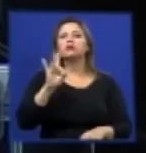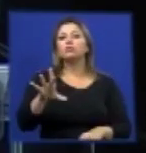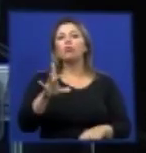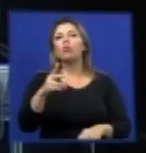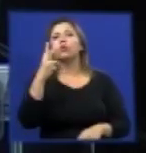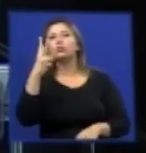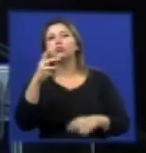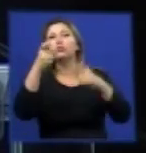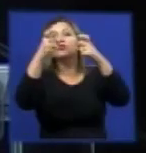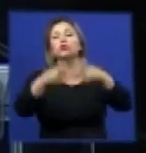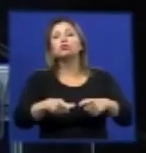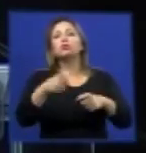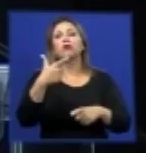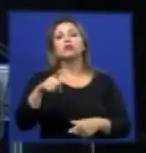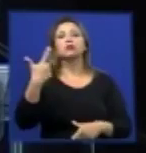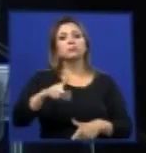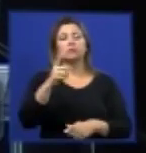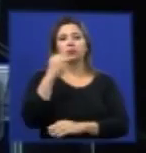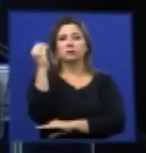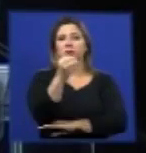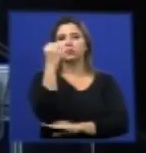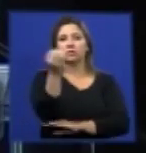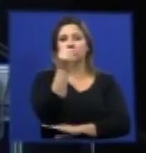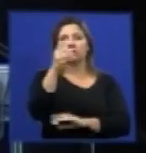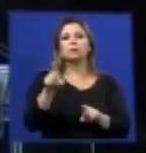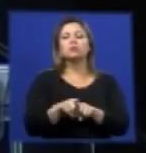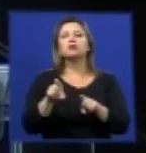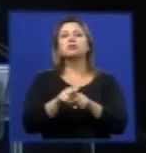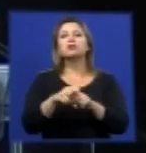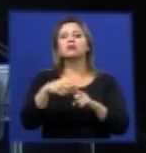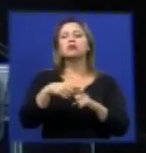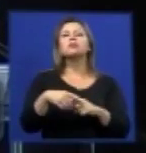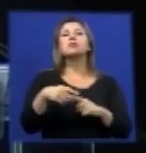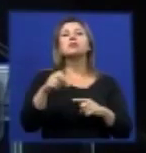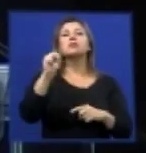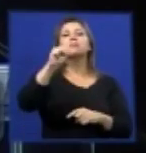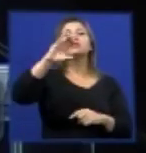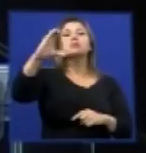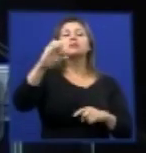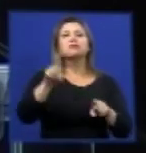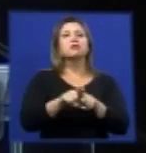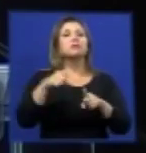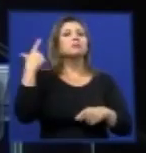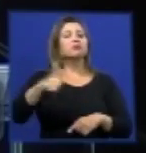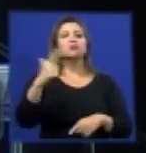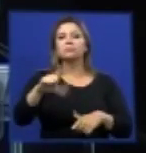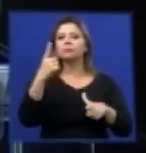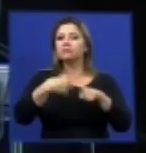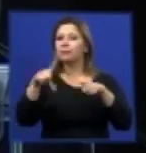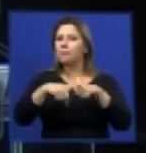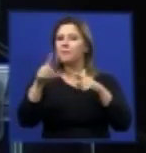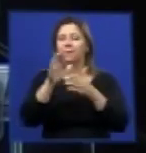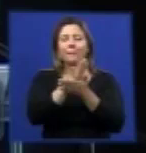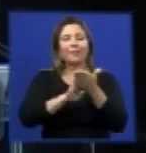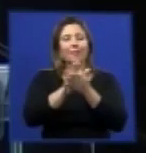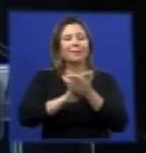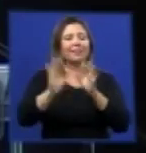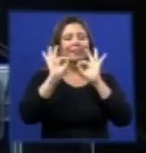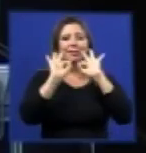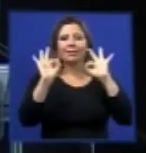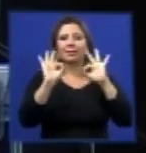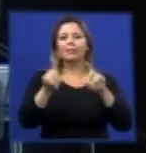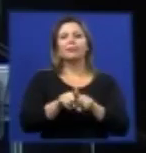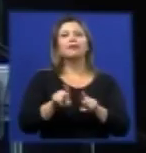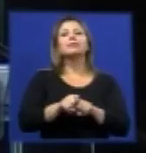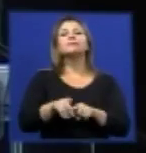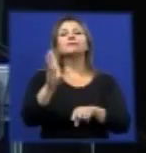duas unidades federadas Rio Grande do Sul e Santa Catarina nas demais unidades federadas nós temos casos autóctones de dengue ocorrendo